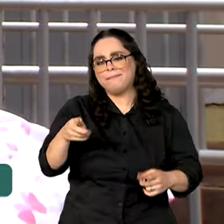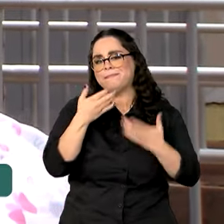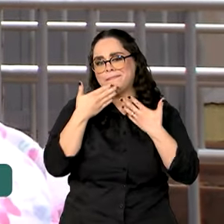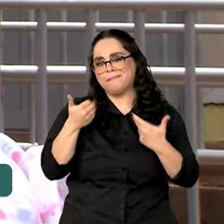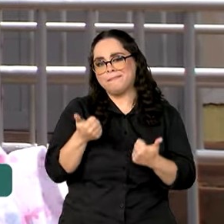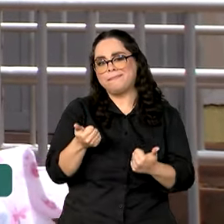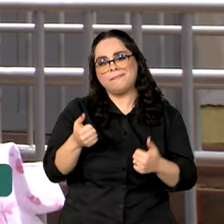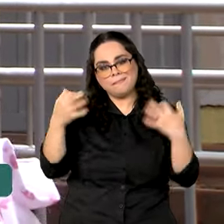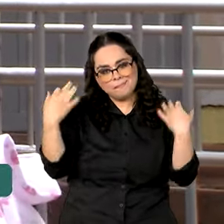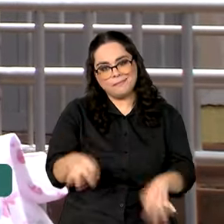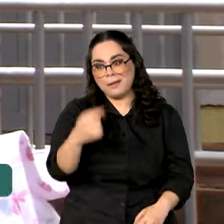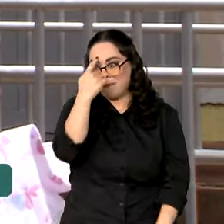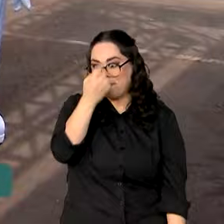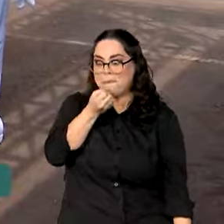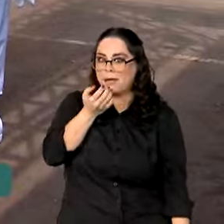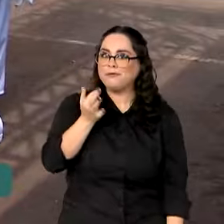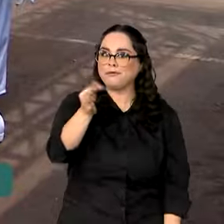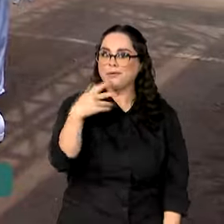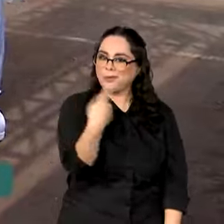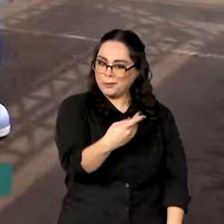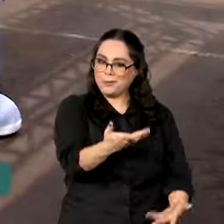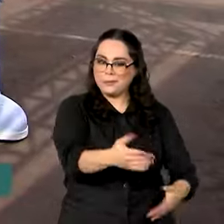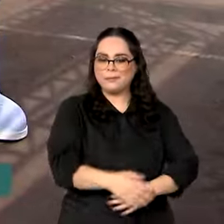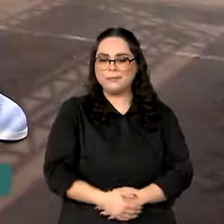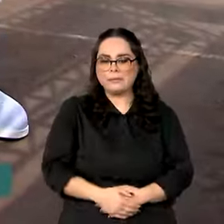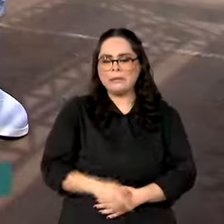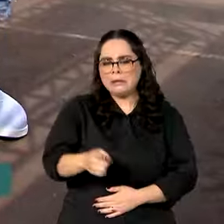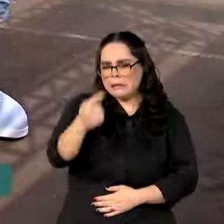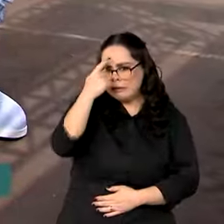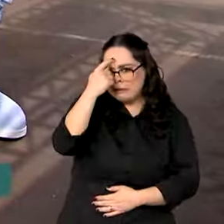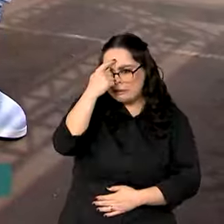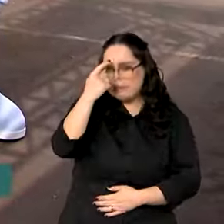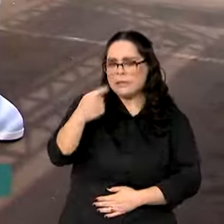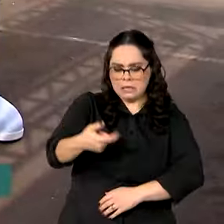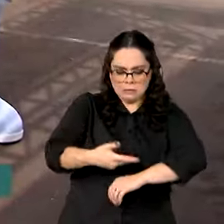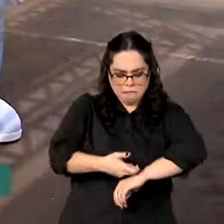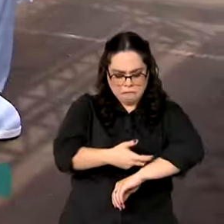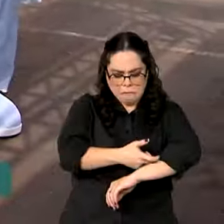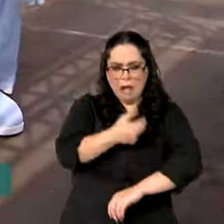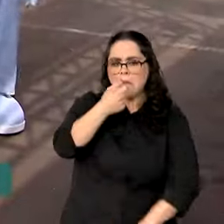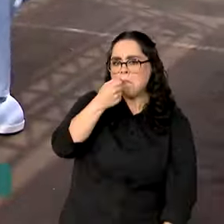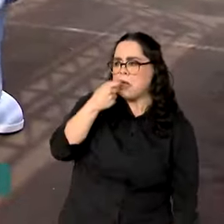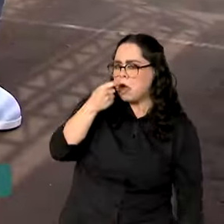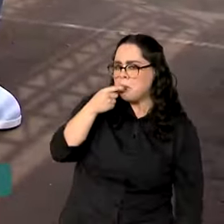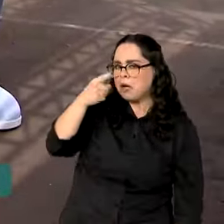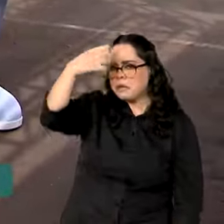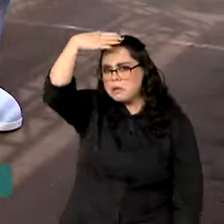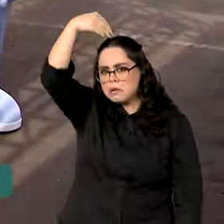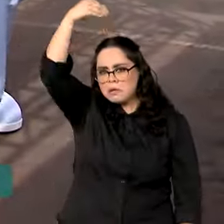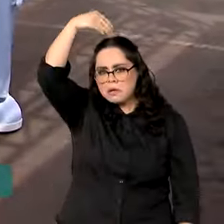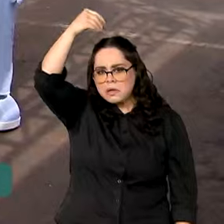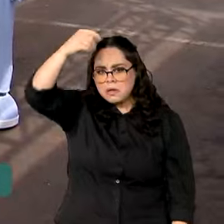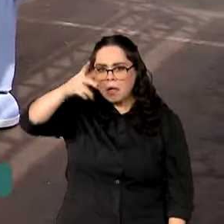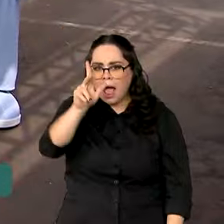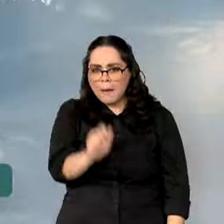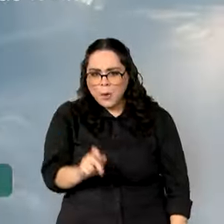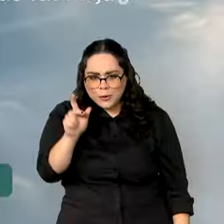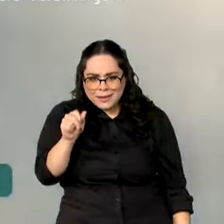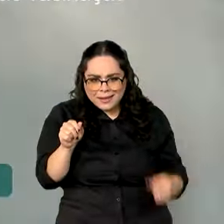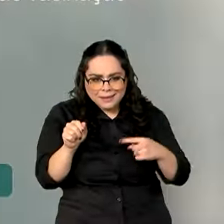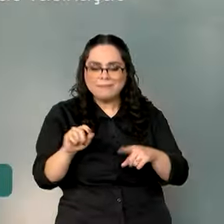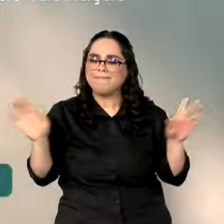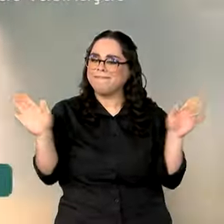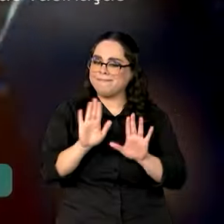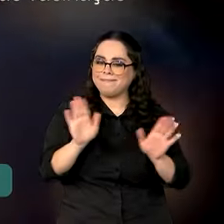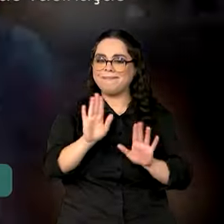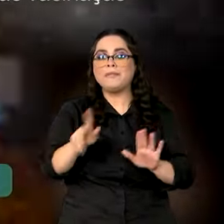com certeza pensar no bem dela. E não pense que com o fim da vacina oral, o Zé Gotinha vai se aposentar. O